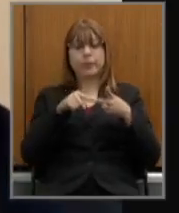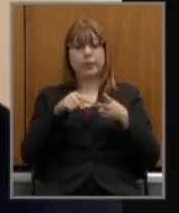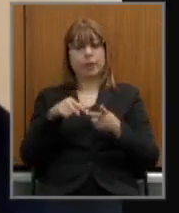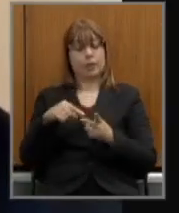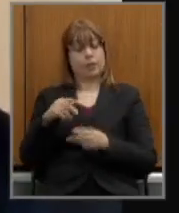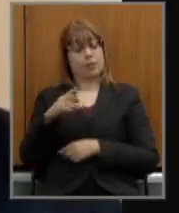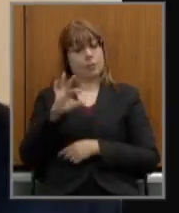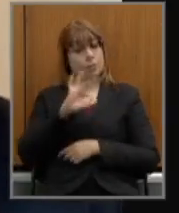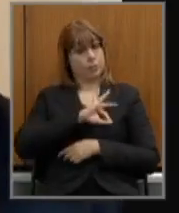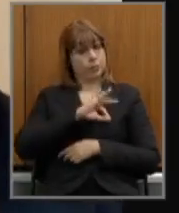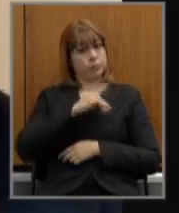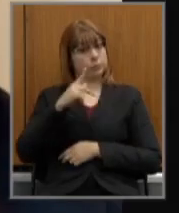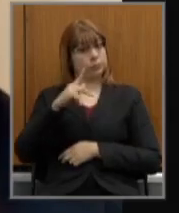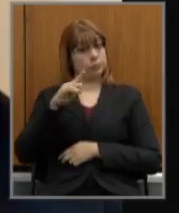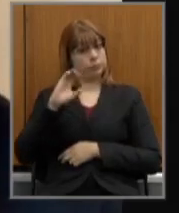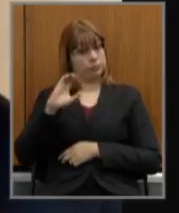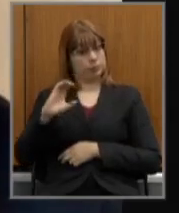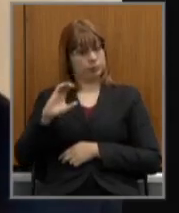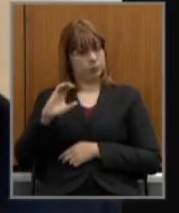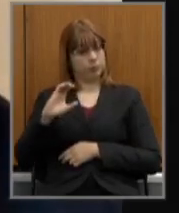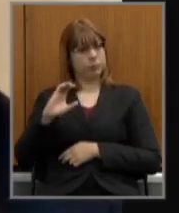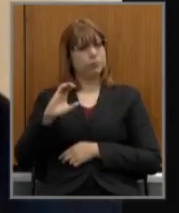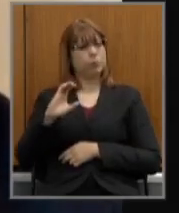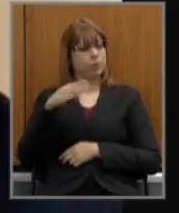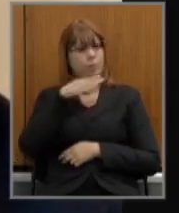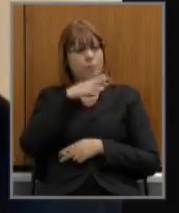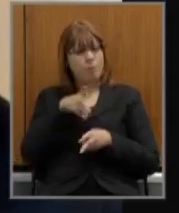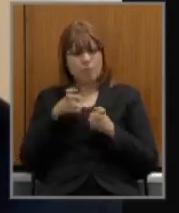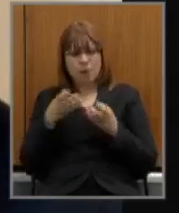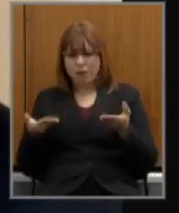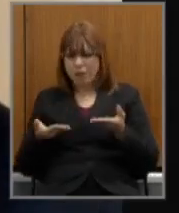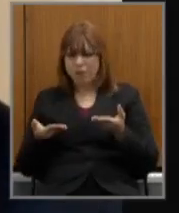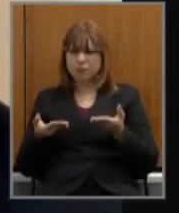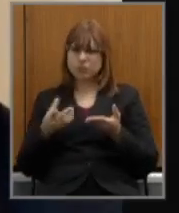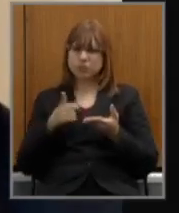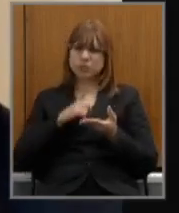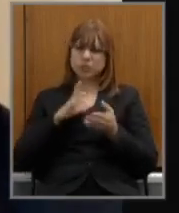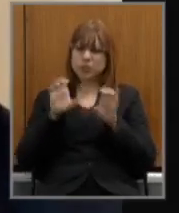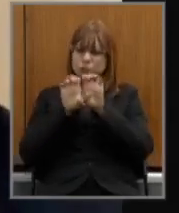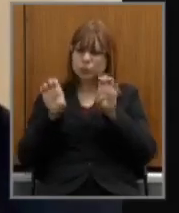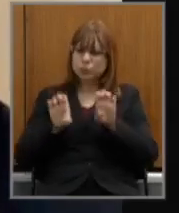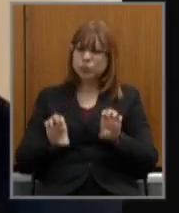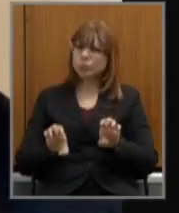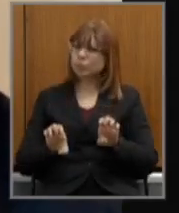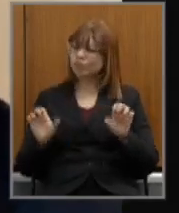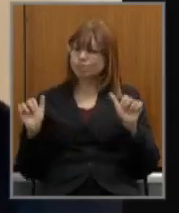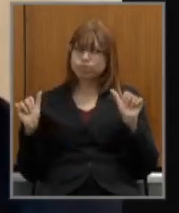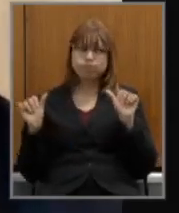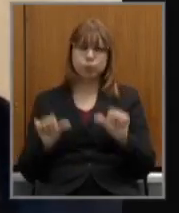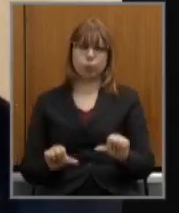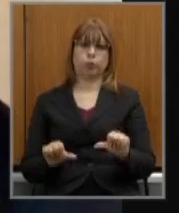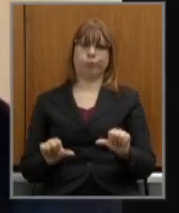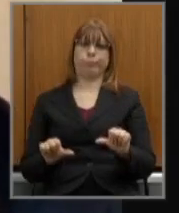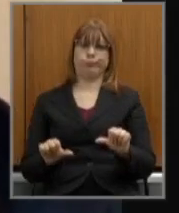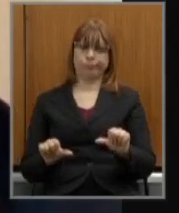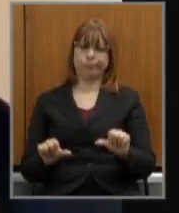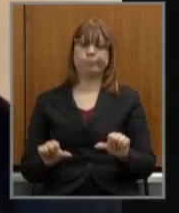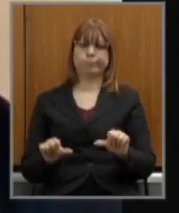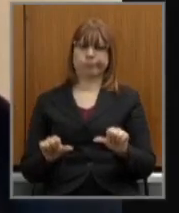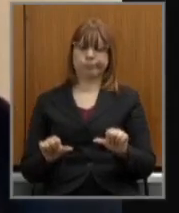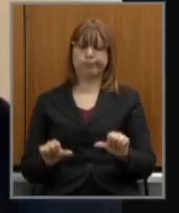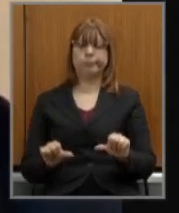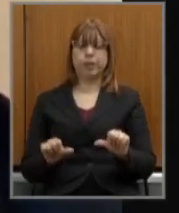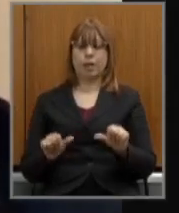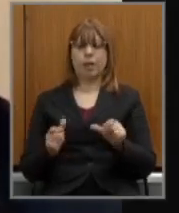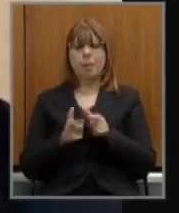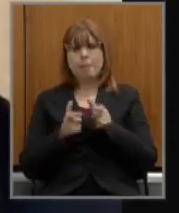nós sabemos que hoje a estrutura da polícia civil ela é a mais precária possível grande parte das